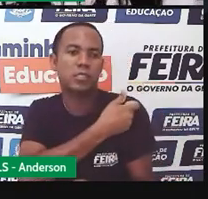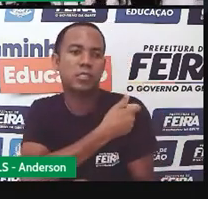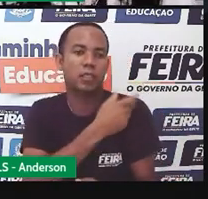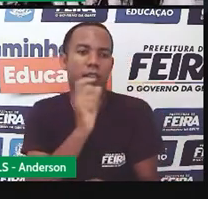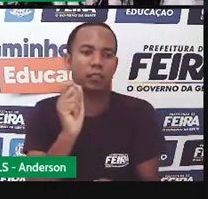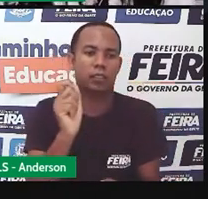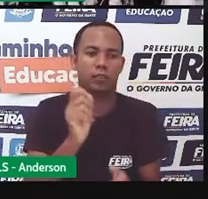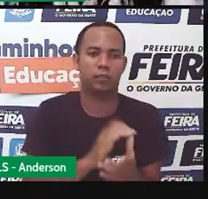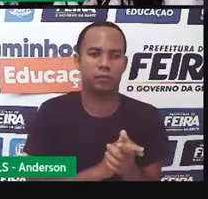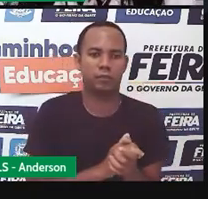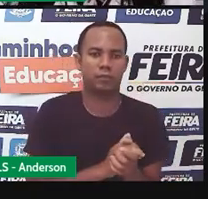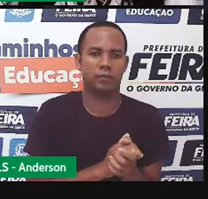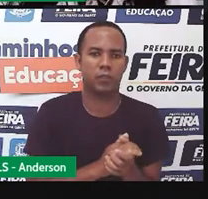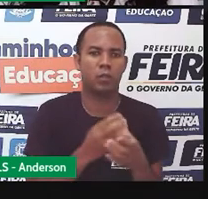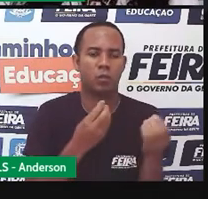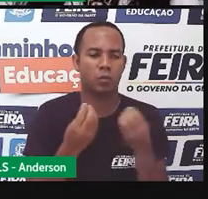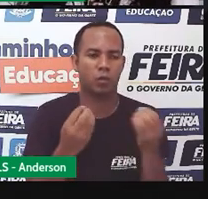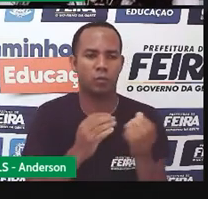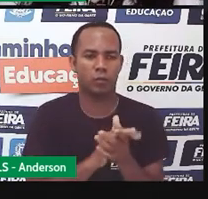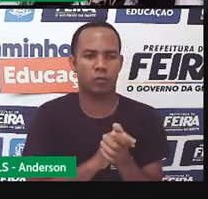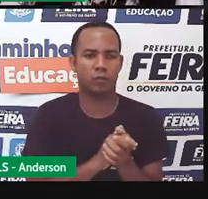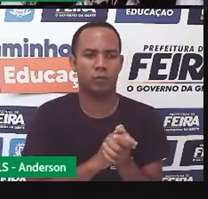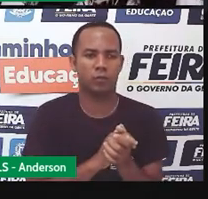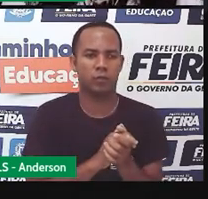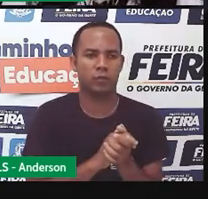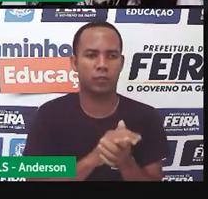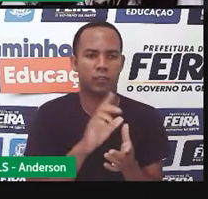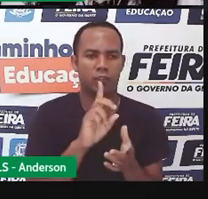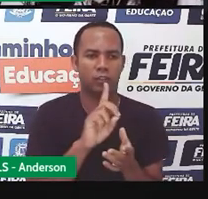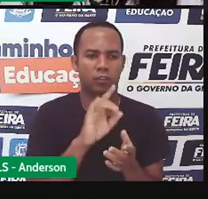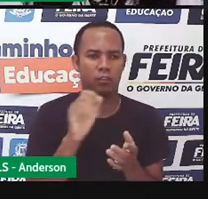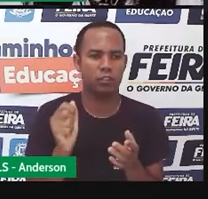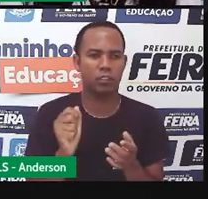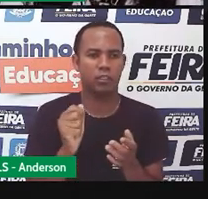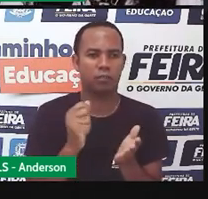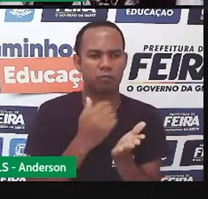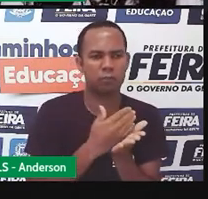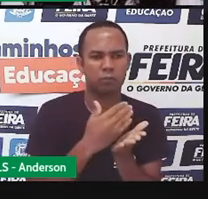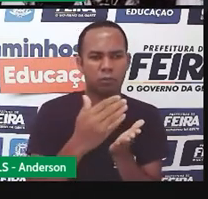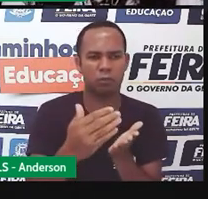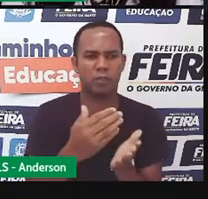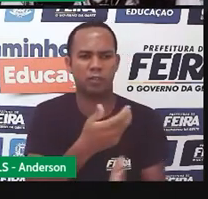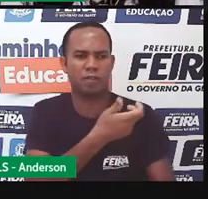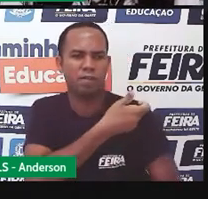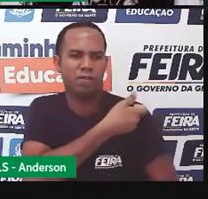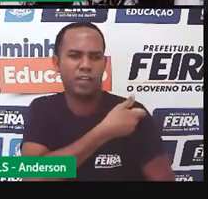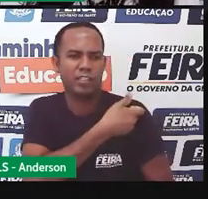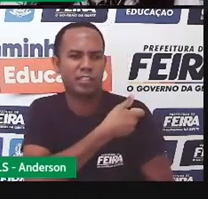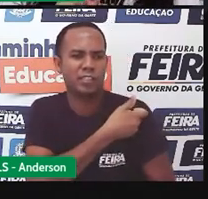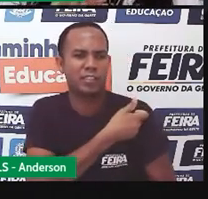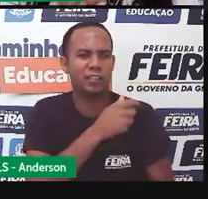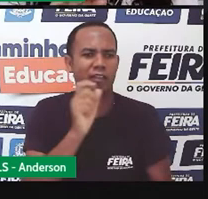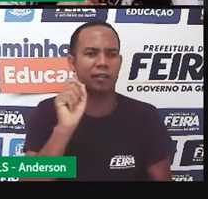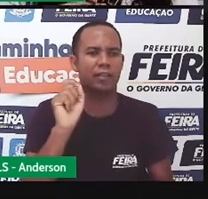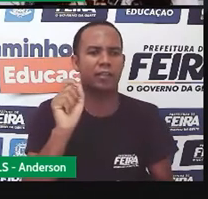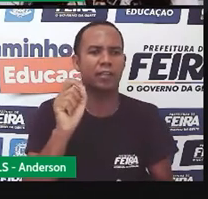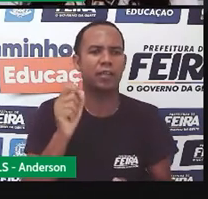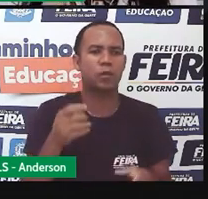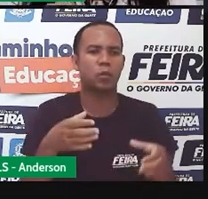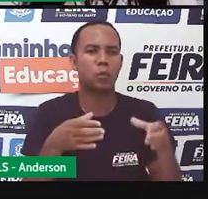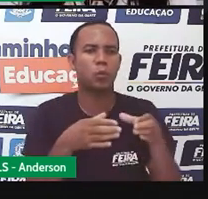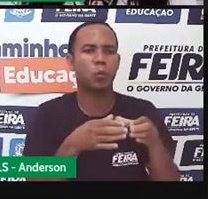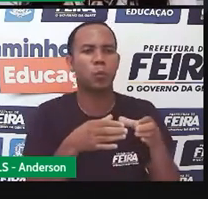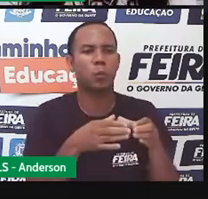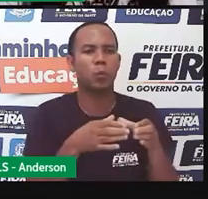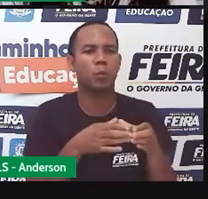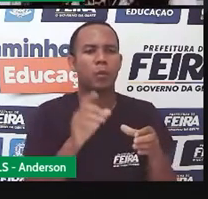A vacina chegou. No dia que chegou a vacina, essa vacina era destinada a um público